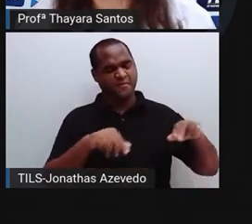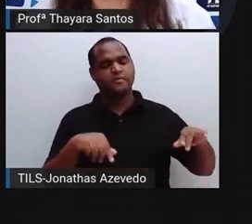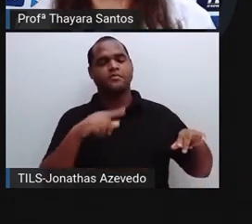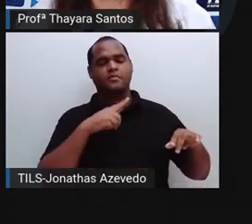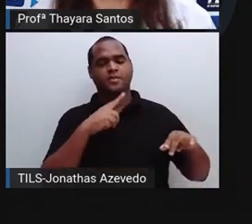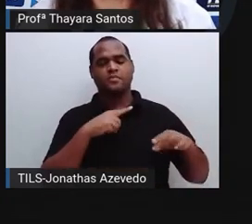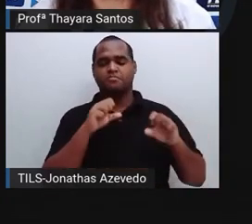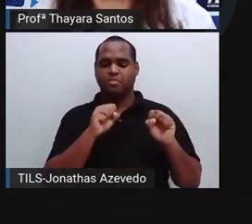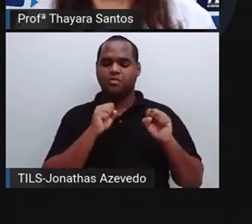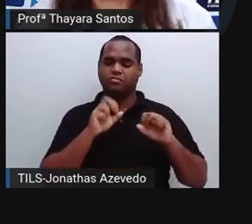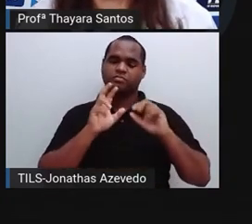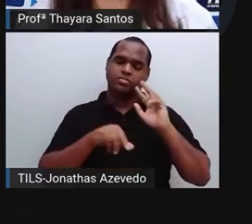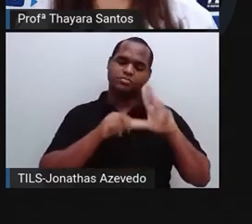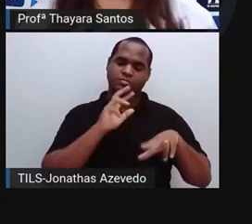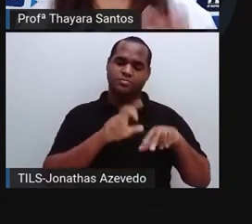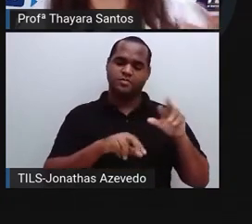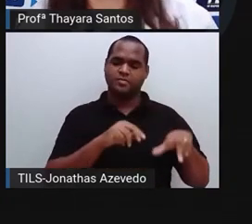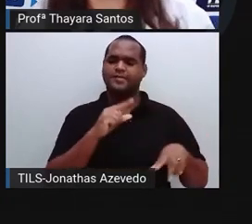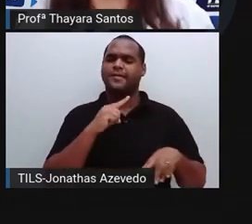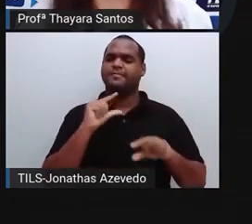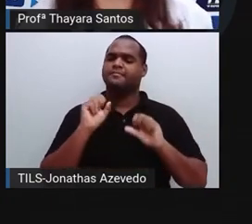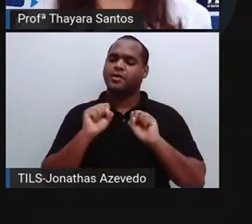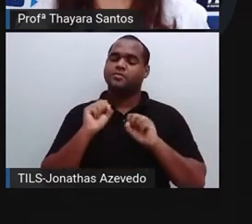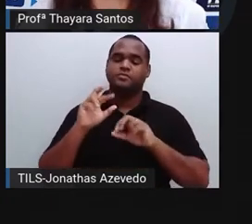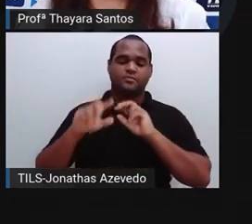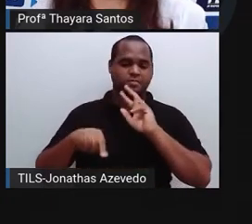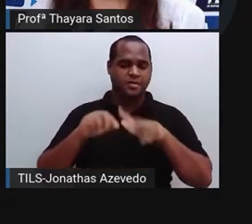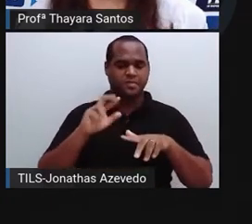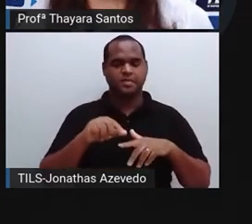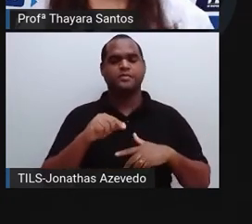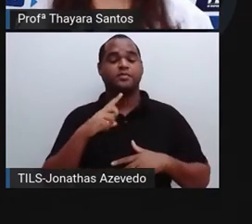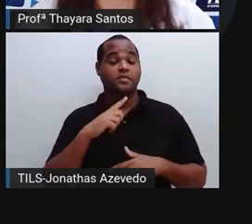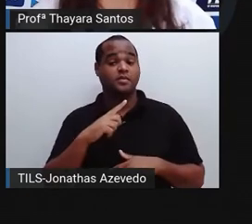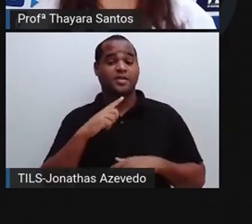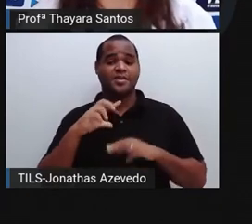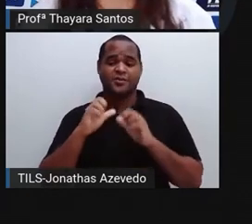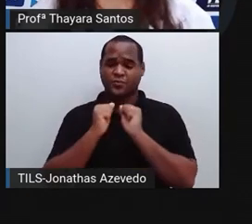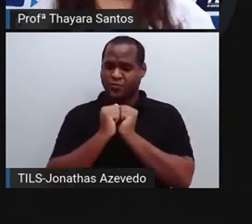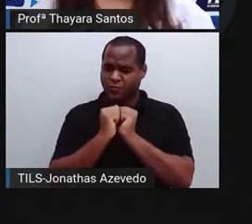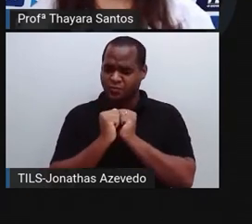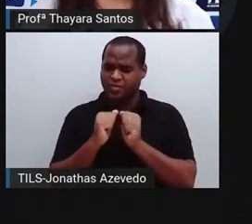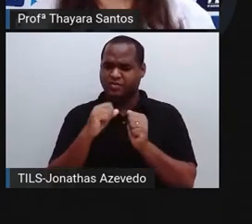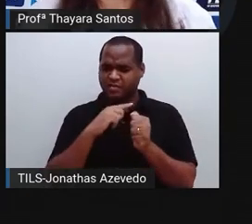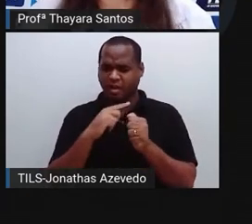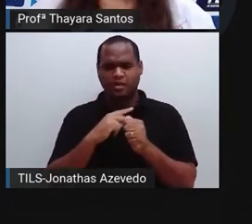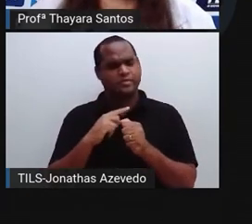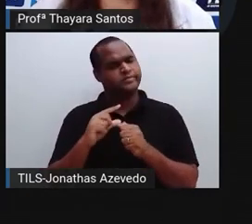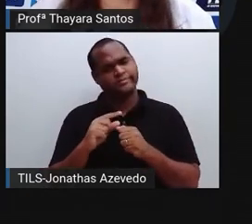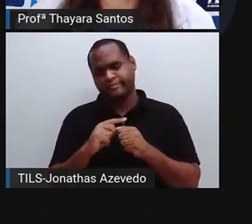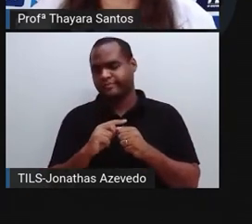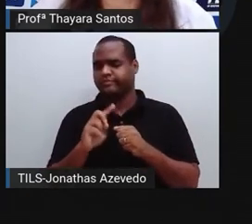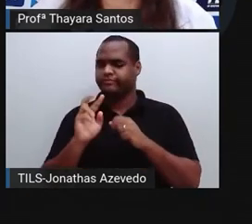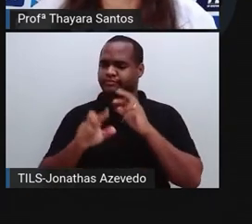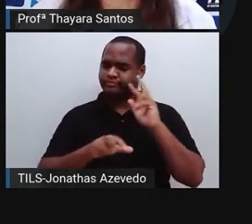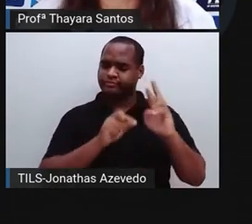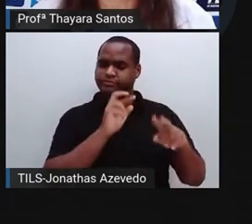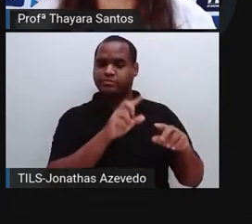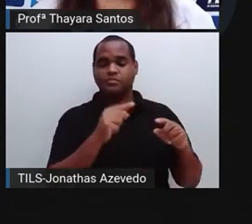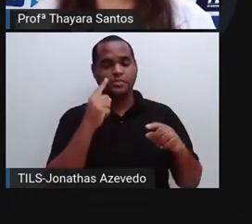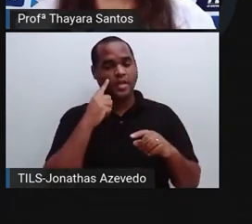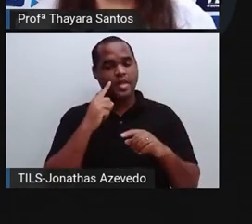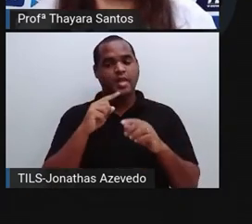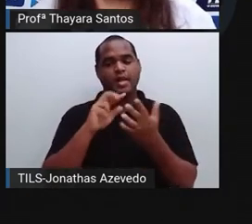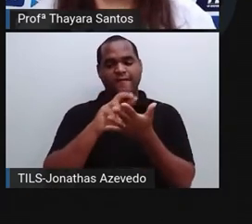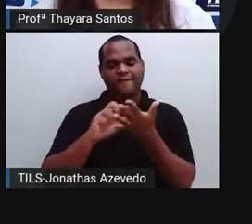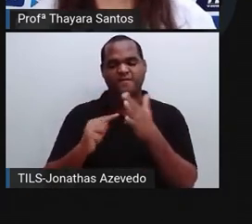estão todas separadas aqui e estão se agitando muito. Não estão mais tão juntinhas quanto estavam antes. Isso daqui é característica de estado